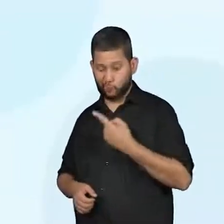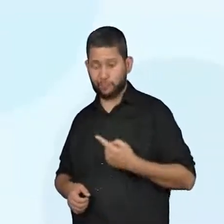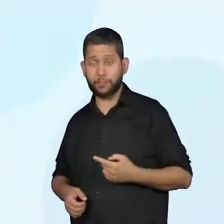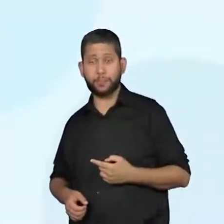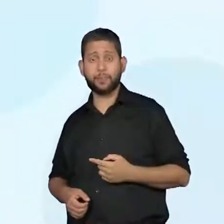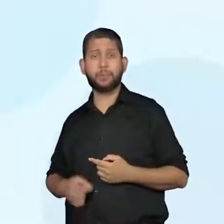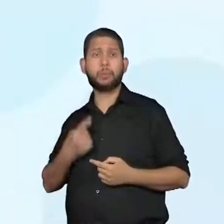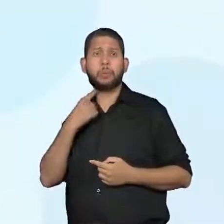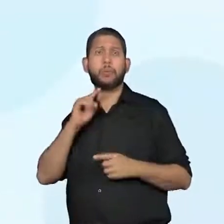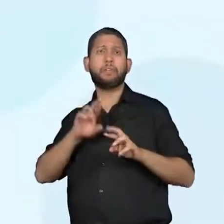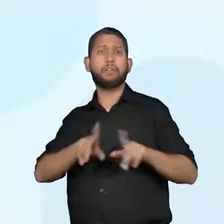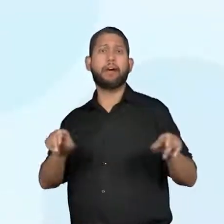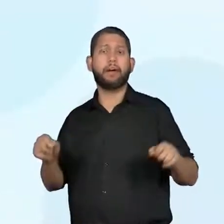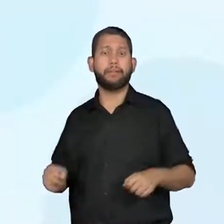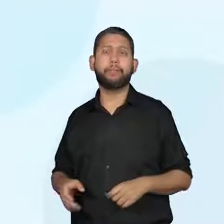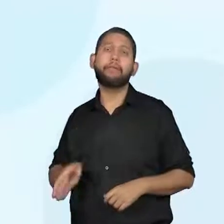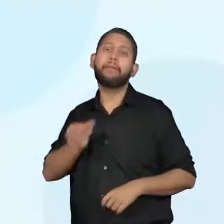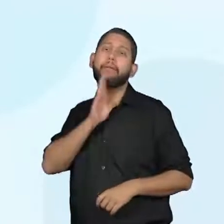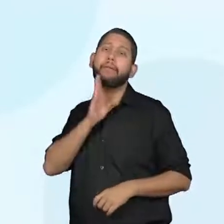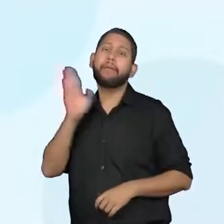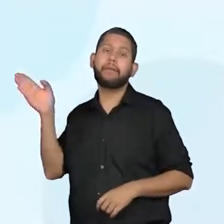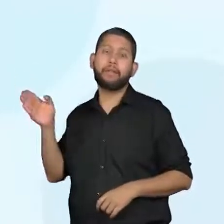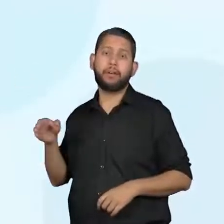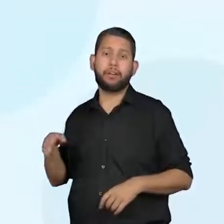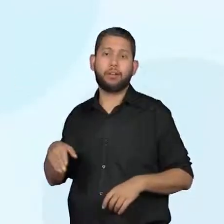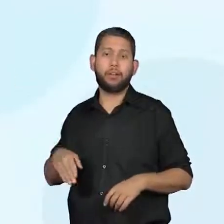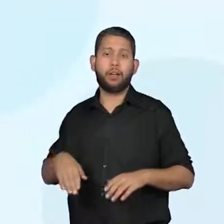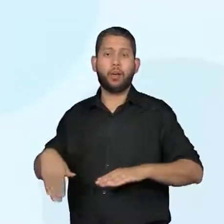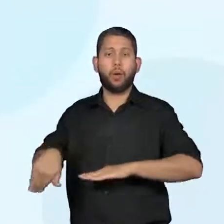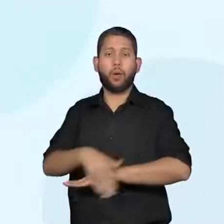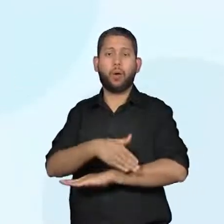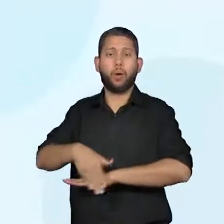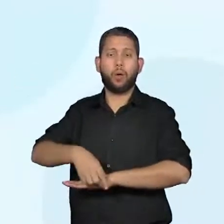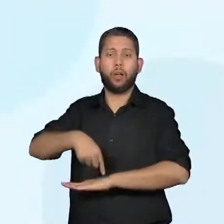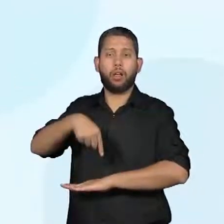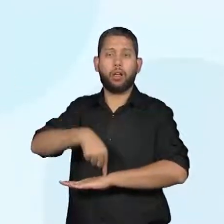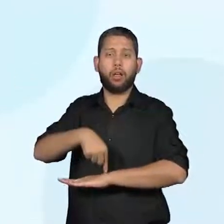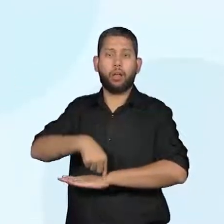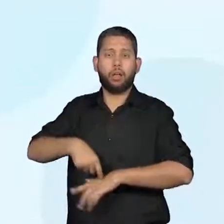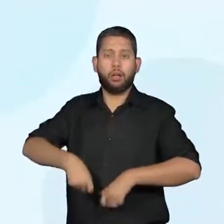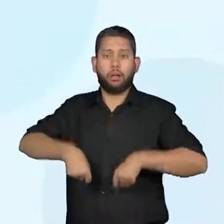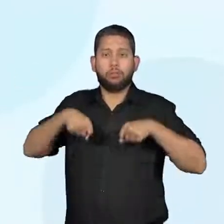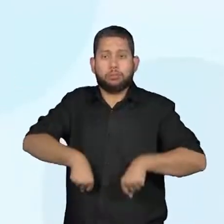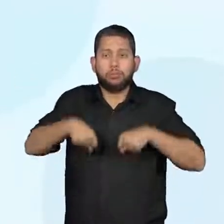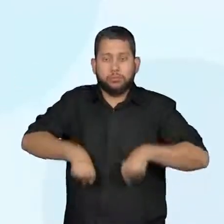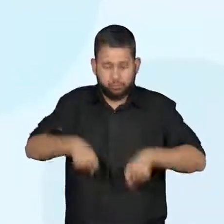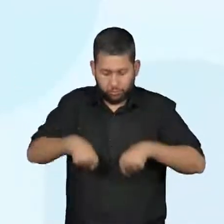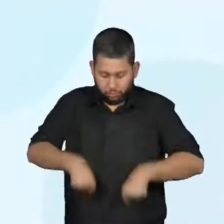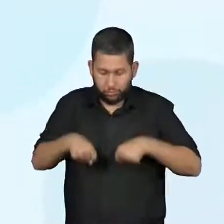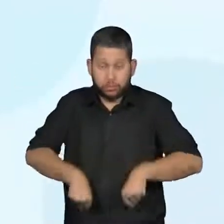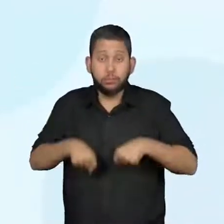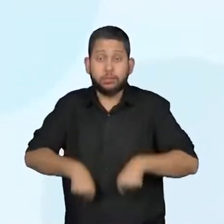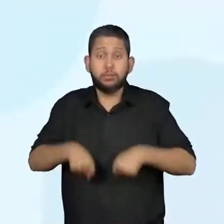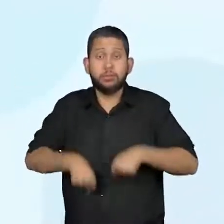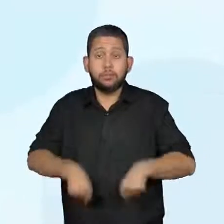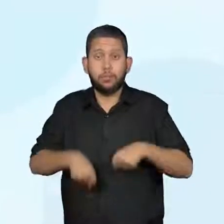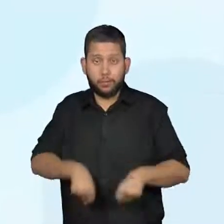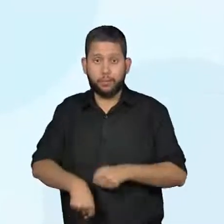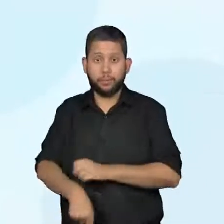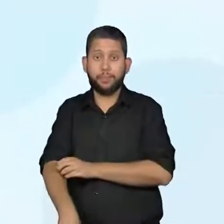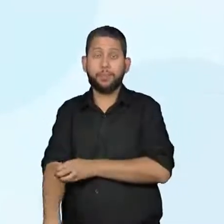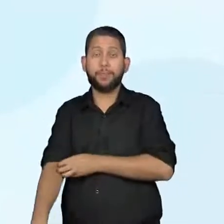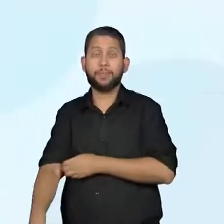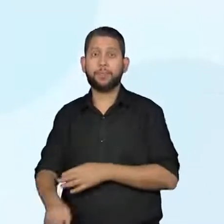Quantas poluições, quanto tipo de poluente. E esse instrumento aqui? Eu esqueci o nome agora, não é